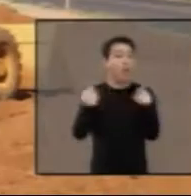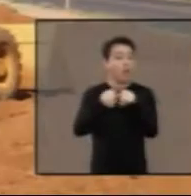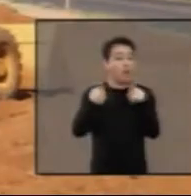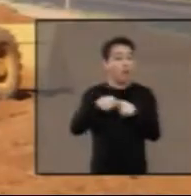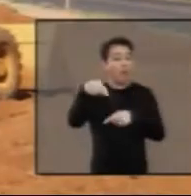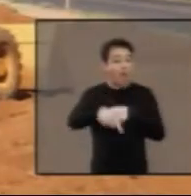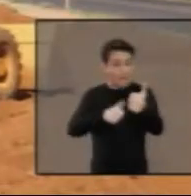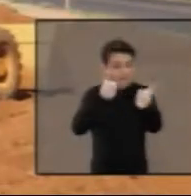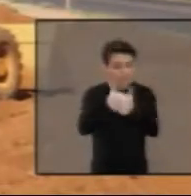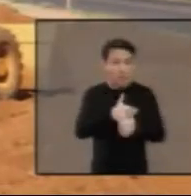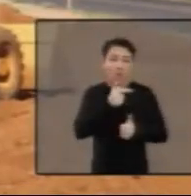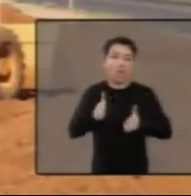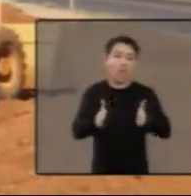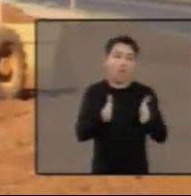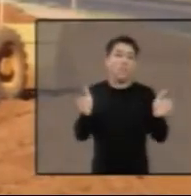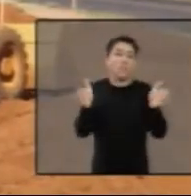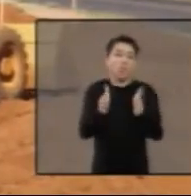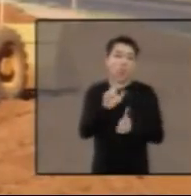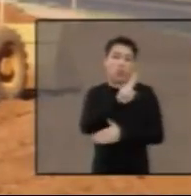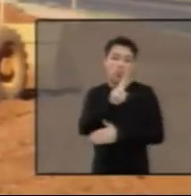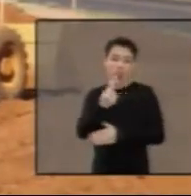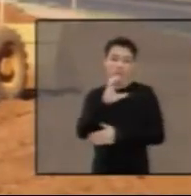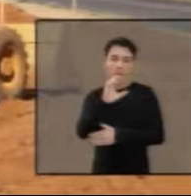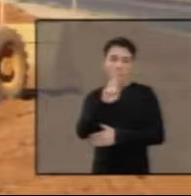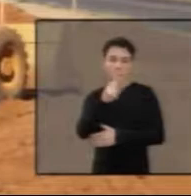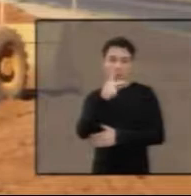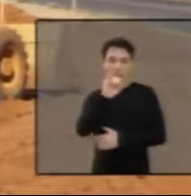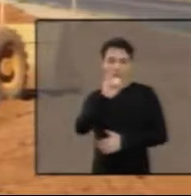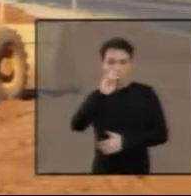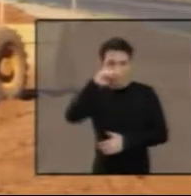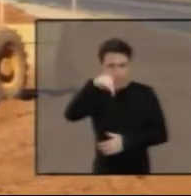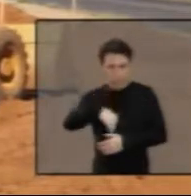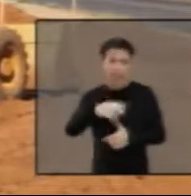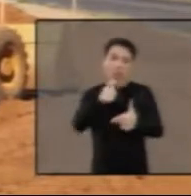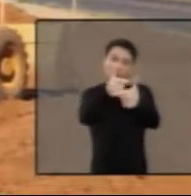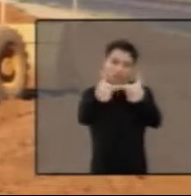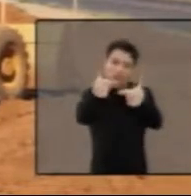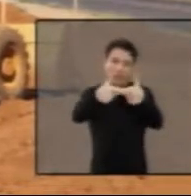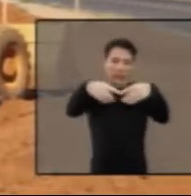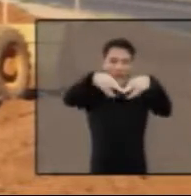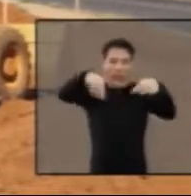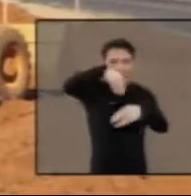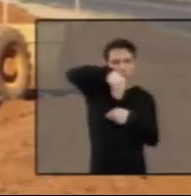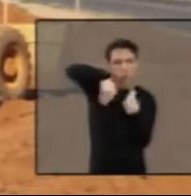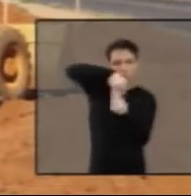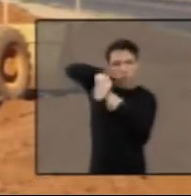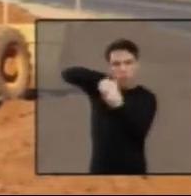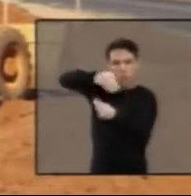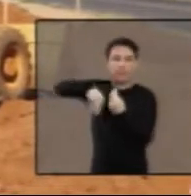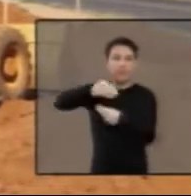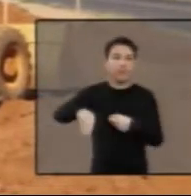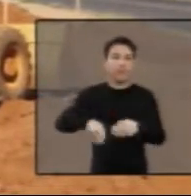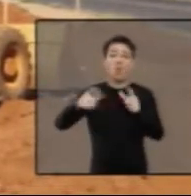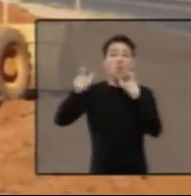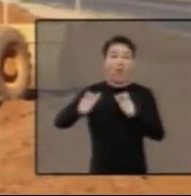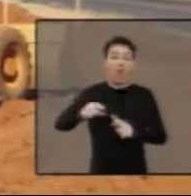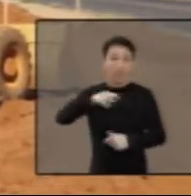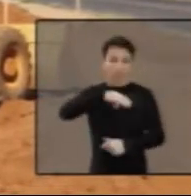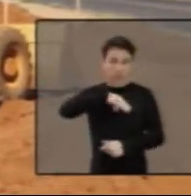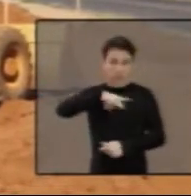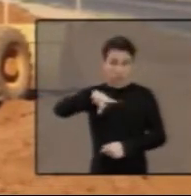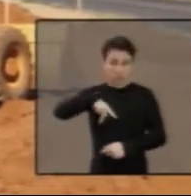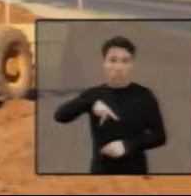Além de intransitável, nós temos aqui na parte de baixo, nós temos o córrego do Cupim, e esse córrego, essa água, está